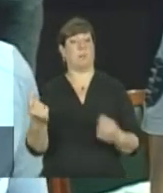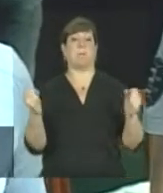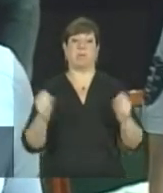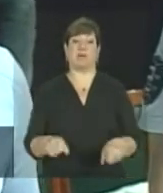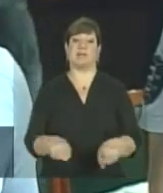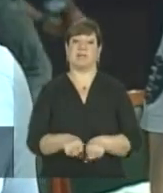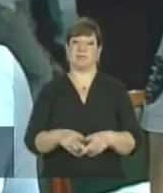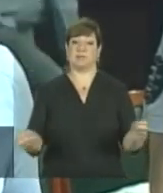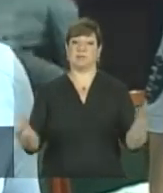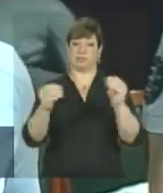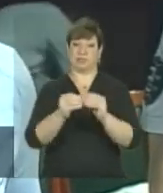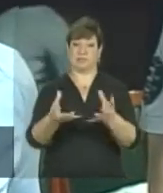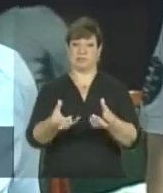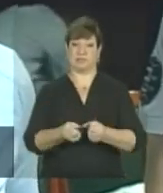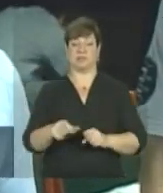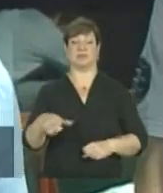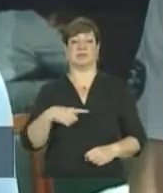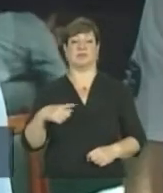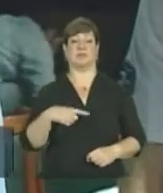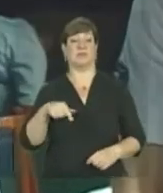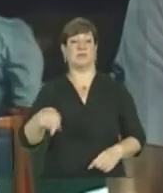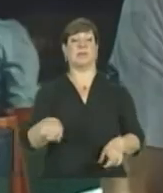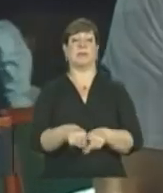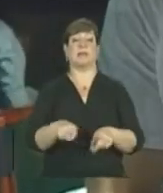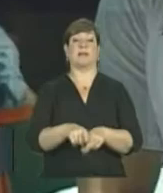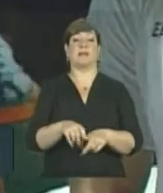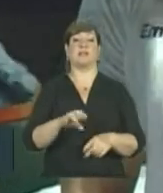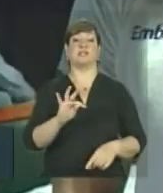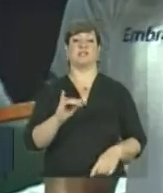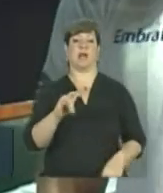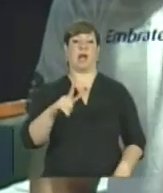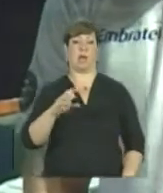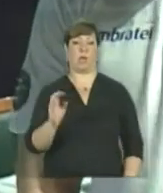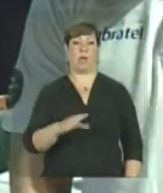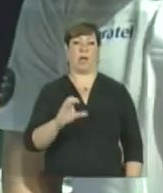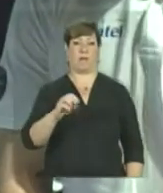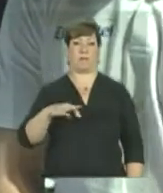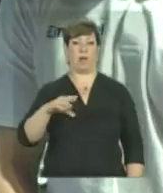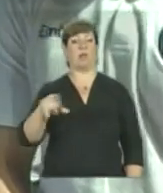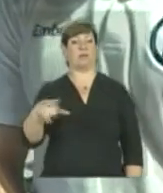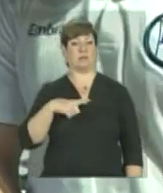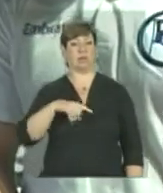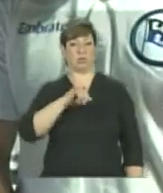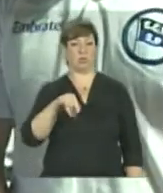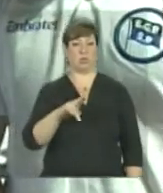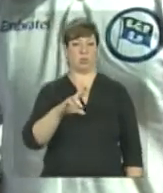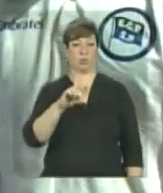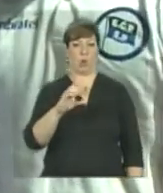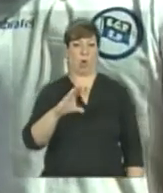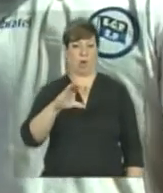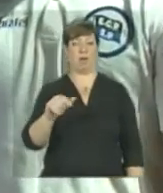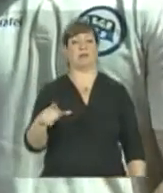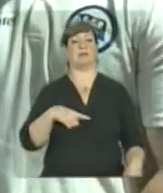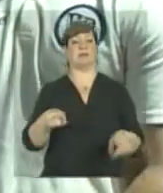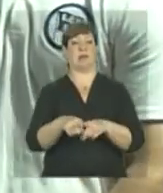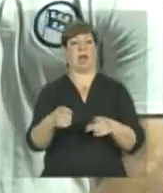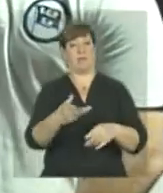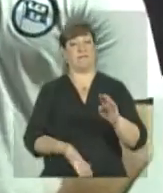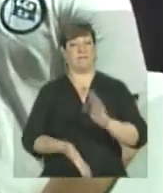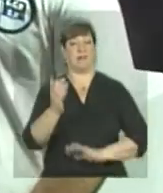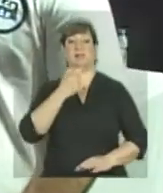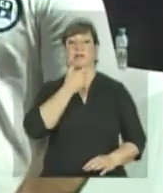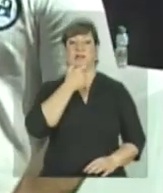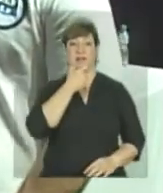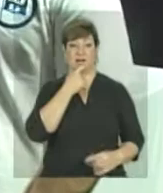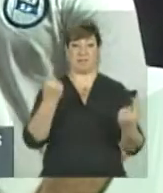Atleta. Entre eles está Tiago Camilo, que é judoca e também já participou de outras duas Olimpíadas, vai seguir agora para Londres, né